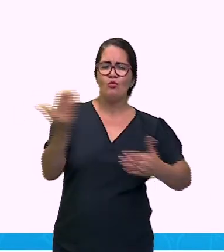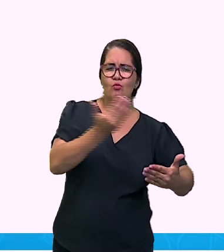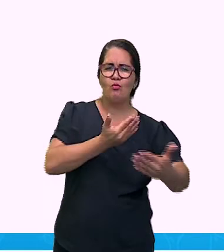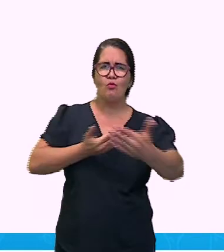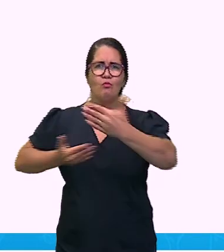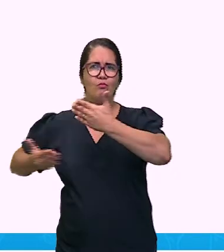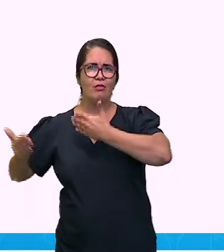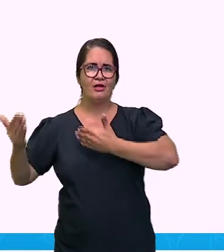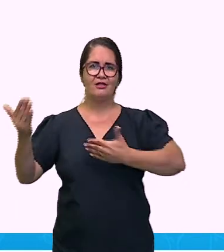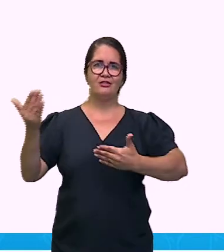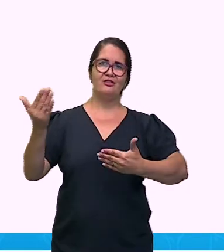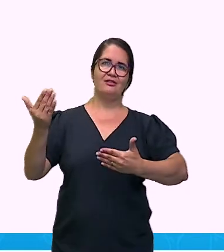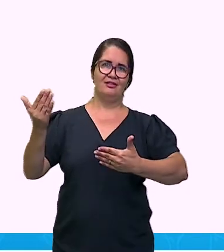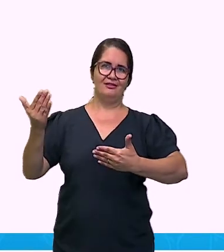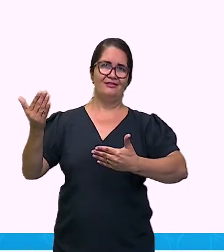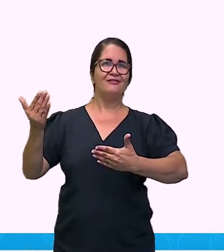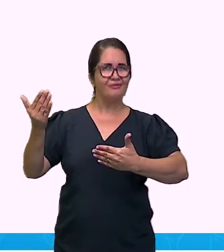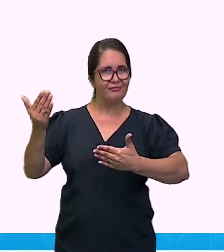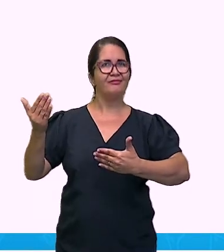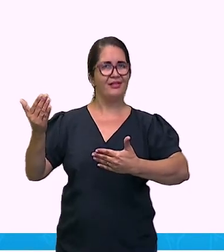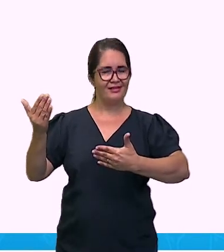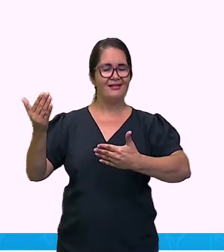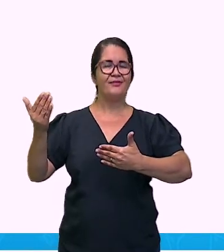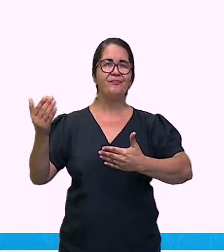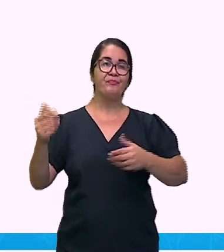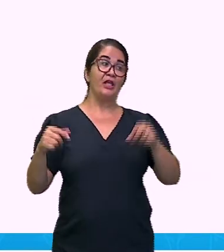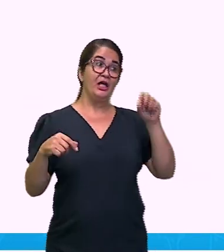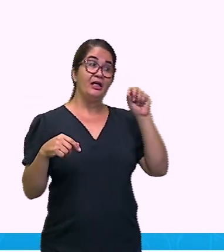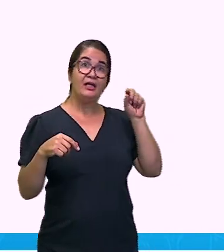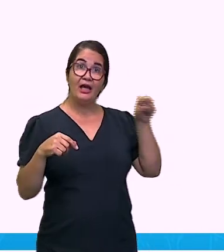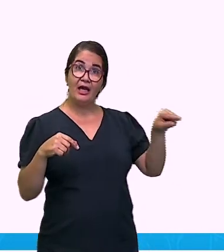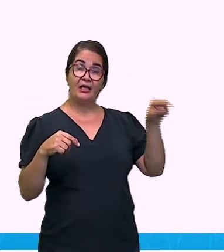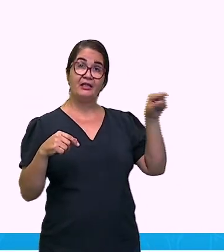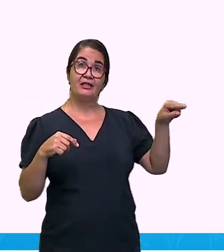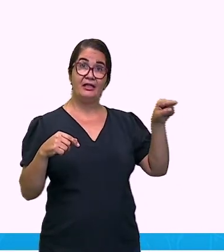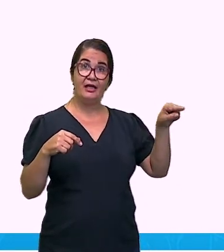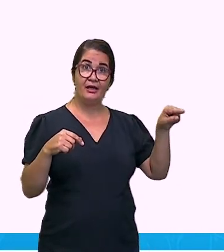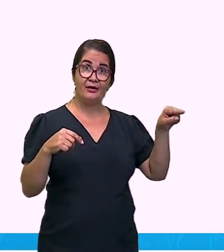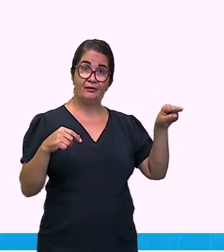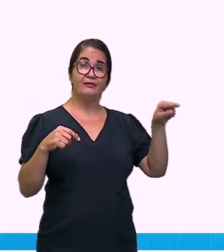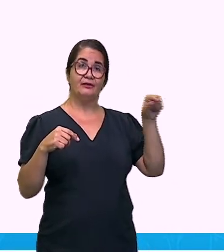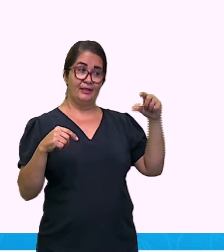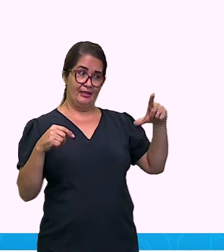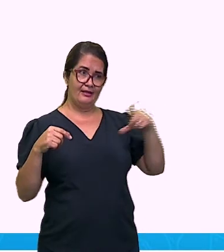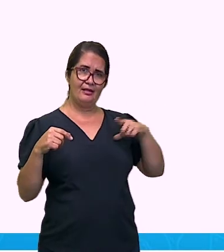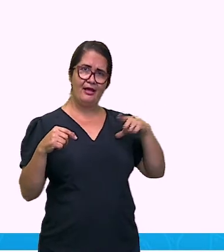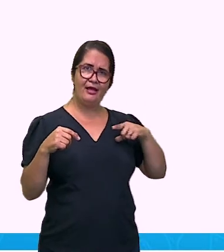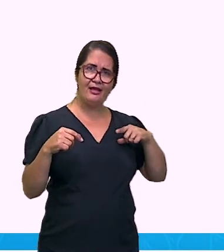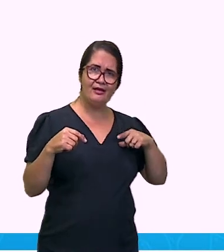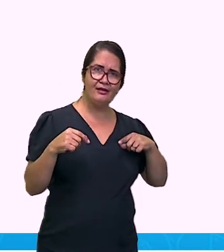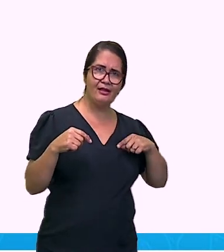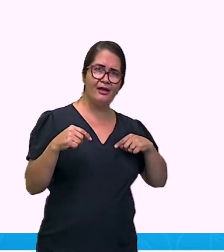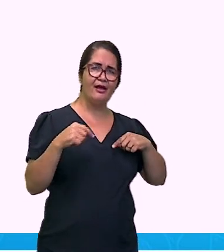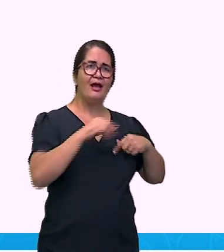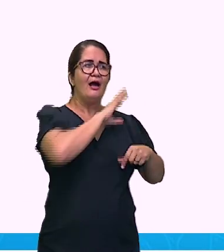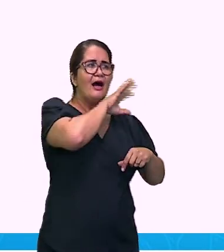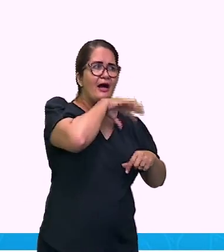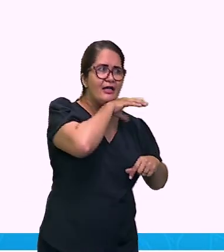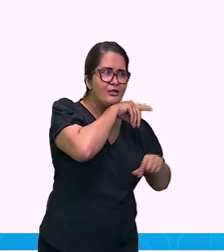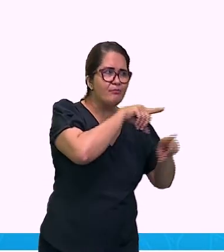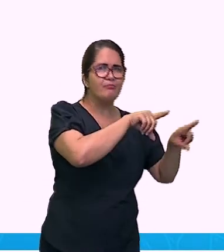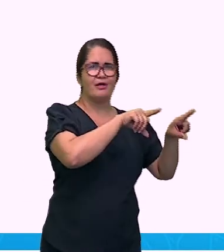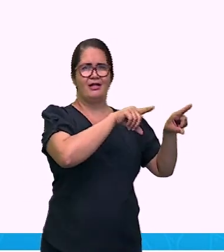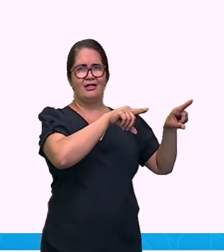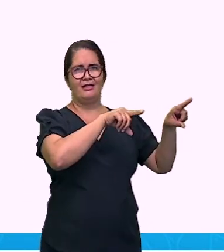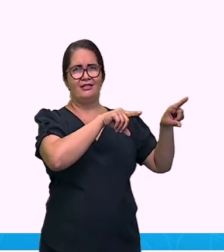da biosfera, que nada mais é do que o conjunto de